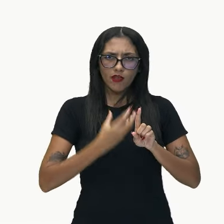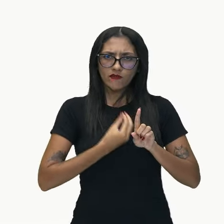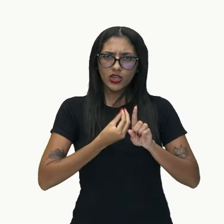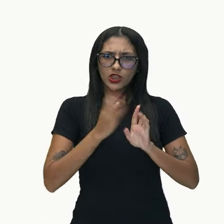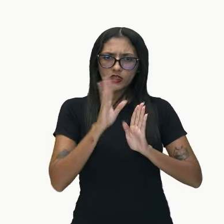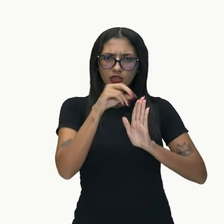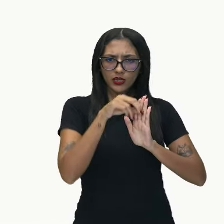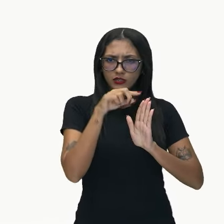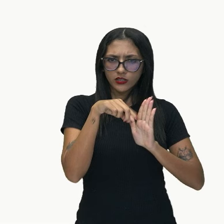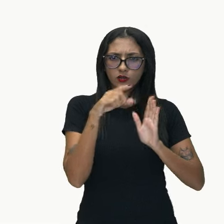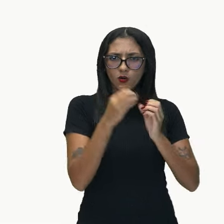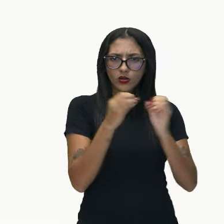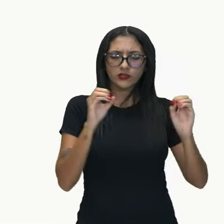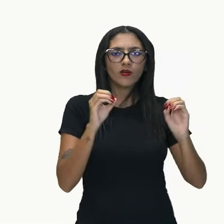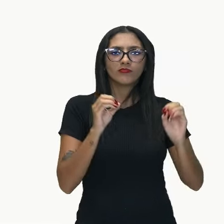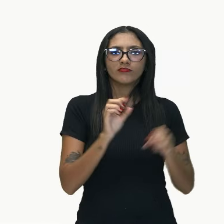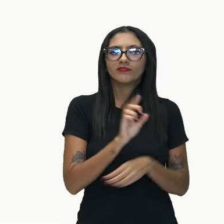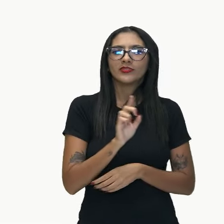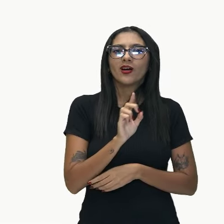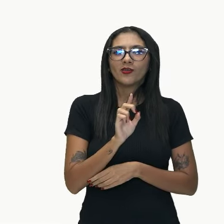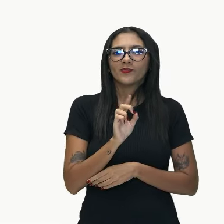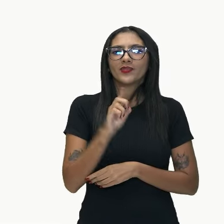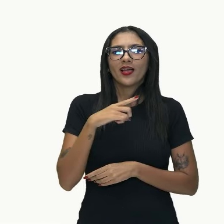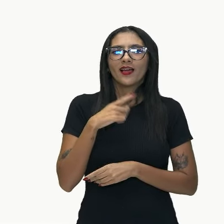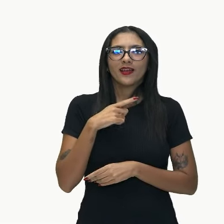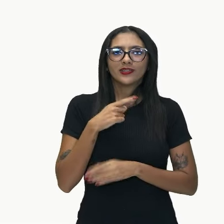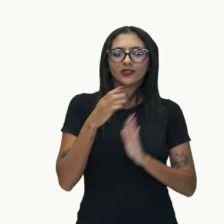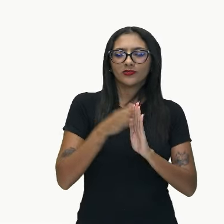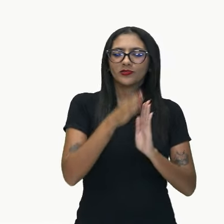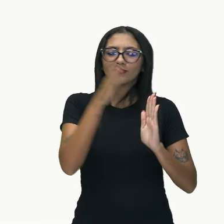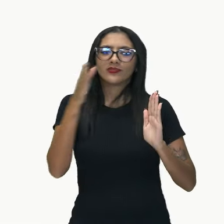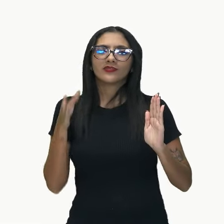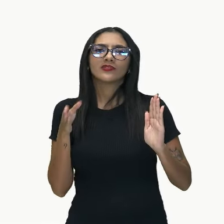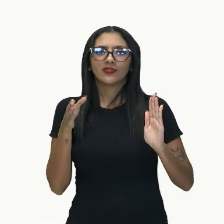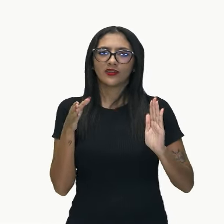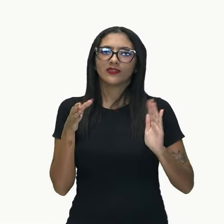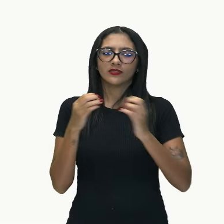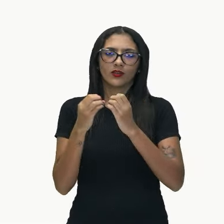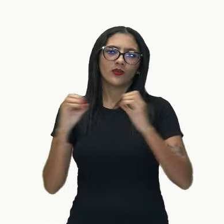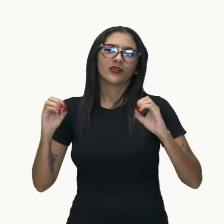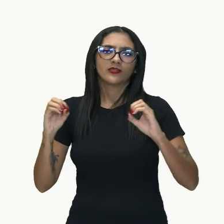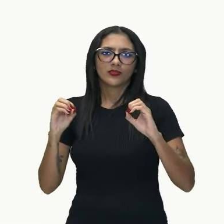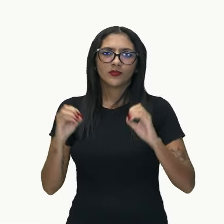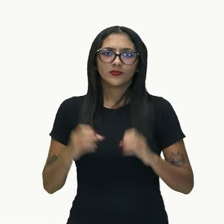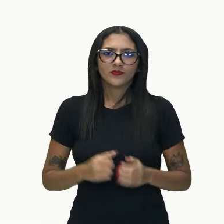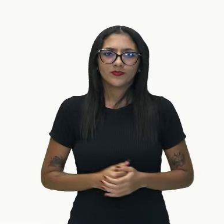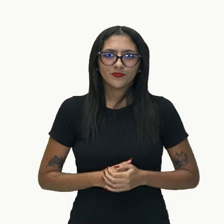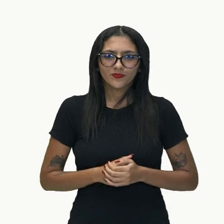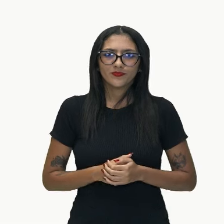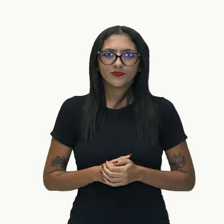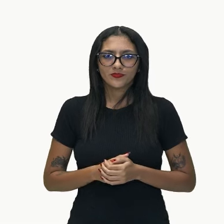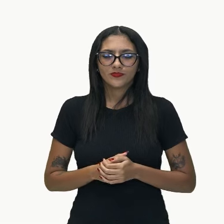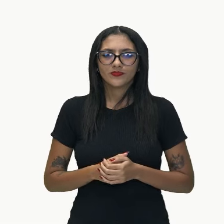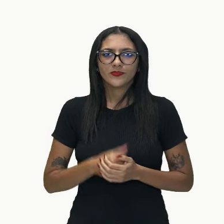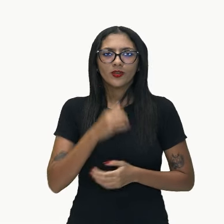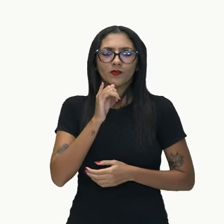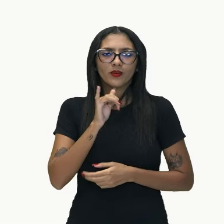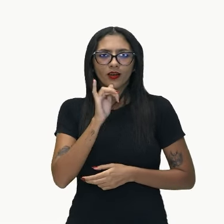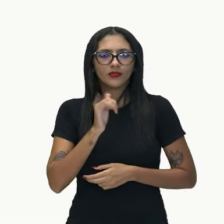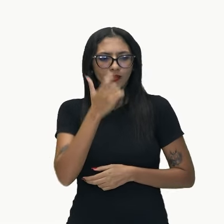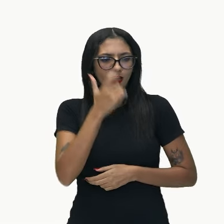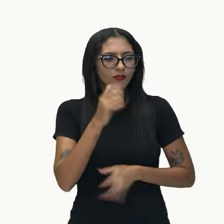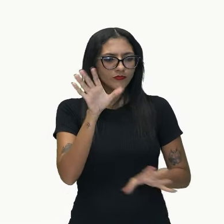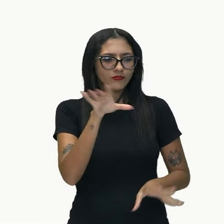sujeito? Está na forma de oração subordinada, que você seja um poeta fingidor é o meu